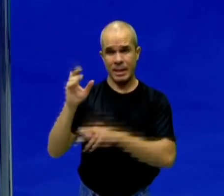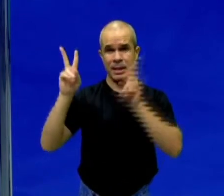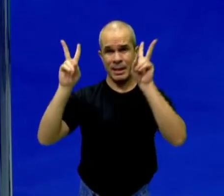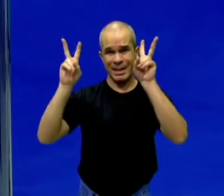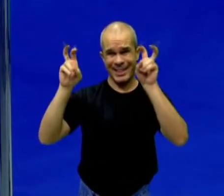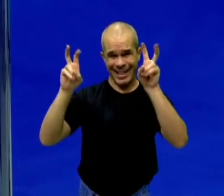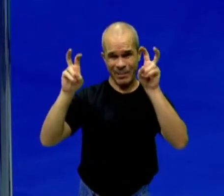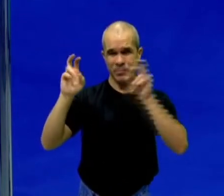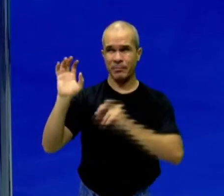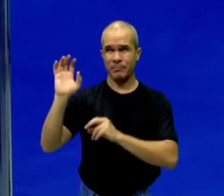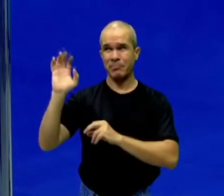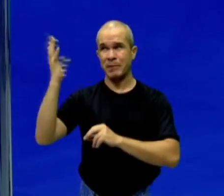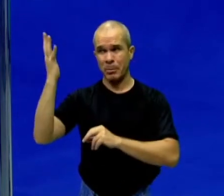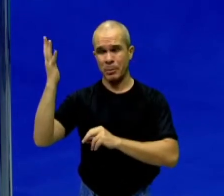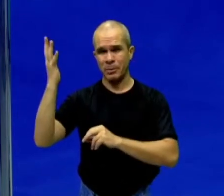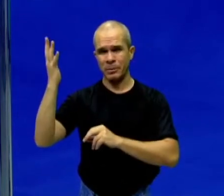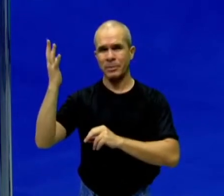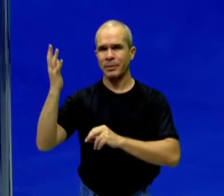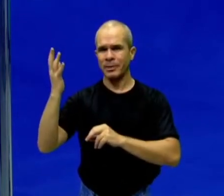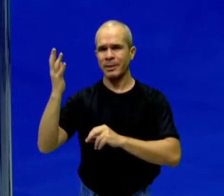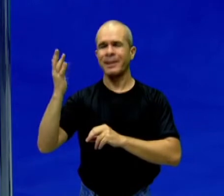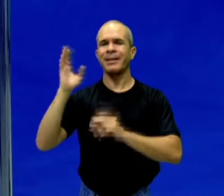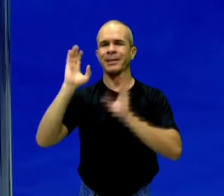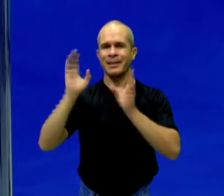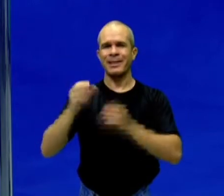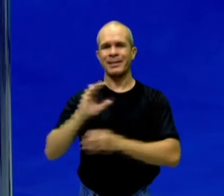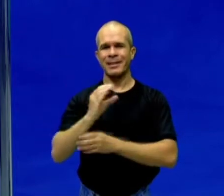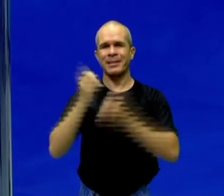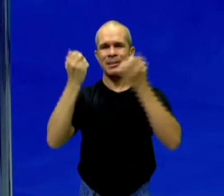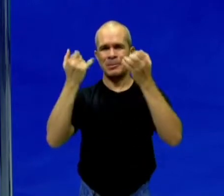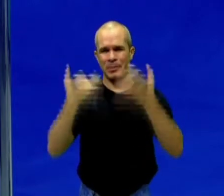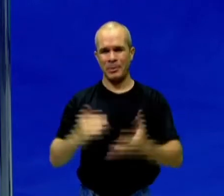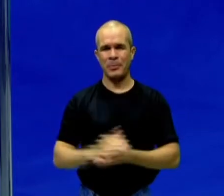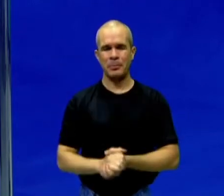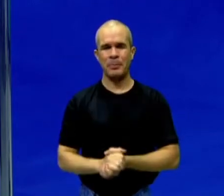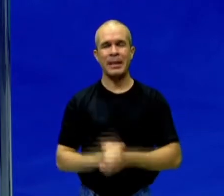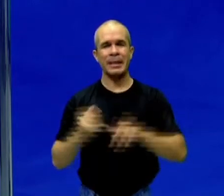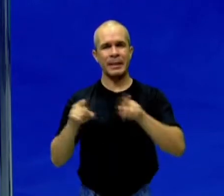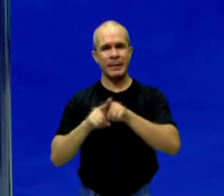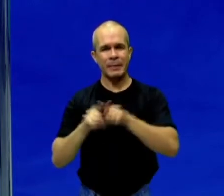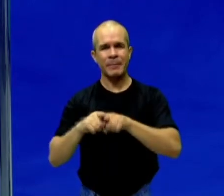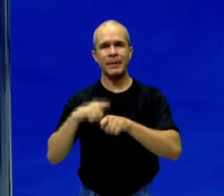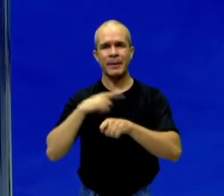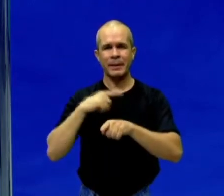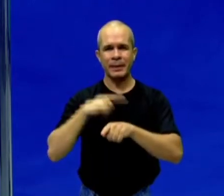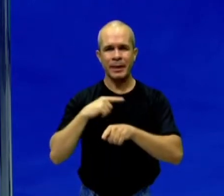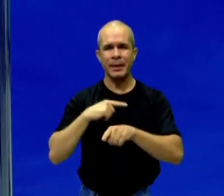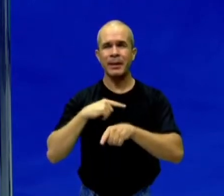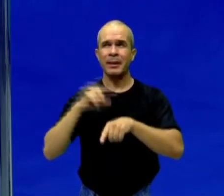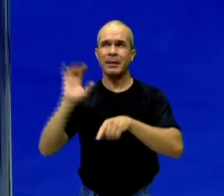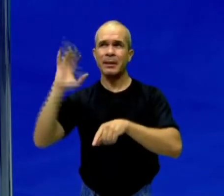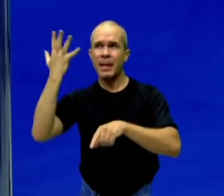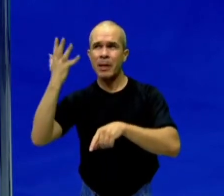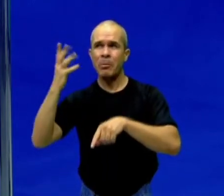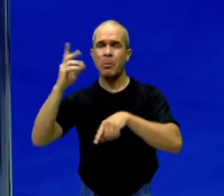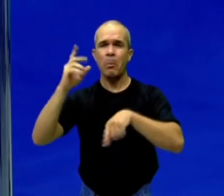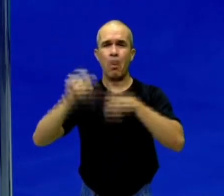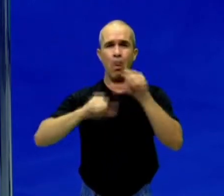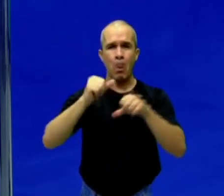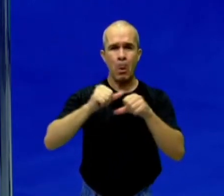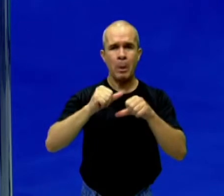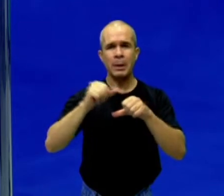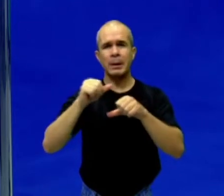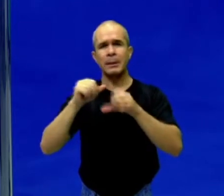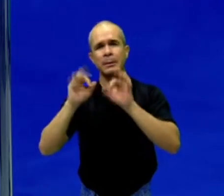tema tempo, né? Tiveram a aula que o tema era tempo, falava sobre as previsões do tempo. Muito bem, o professor